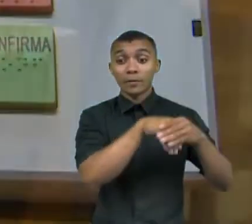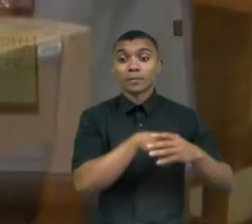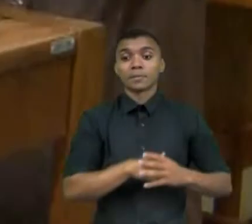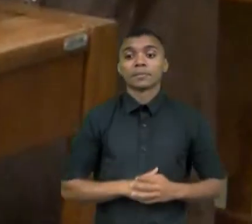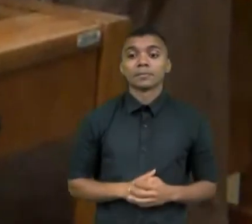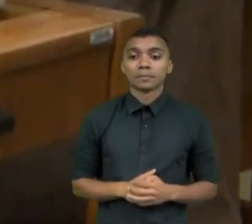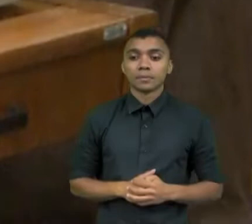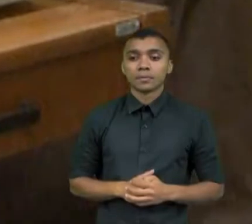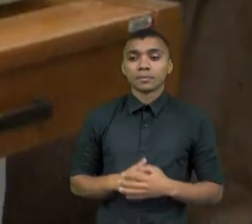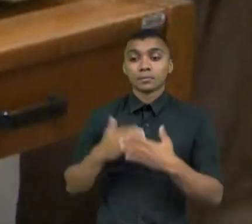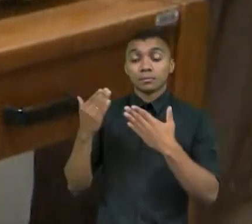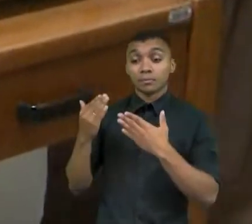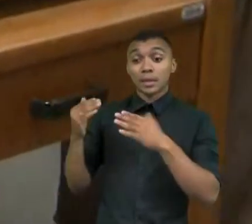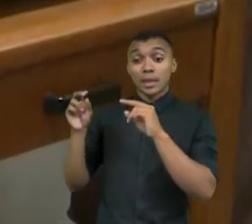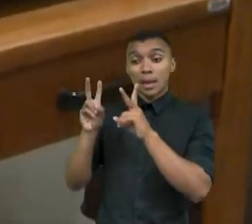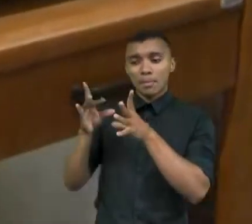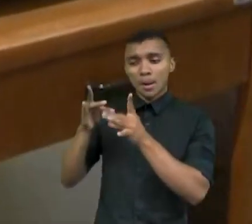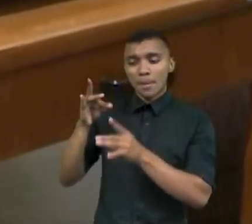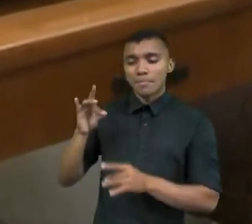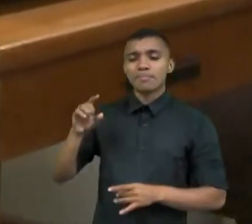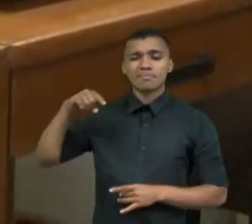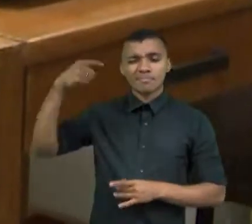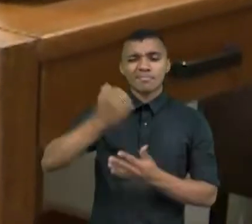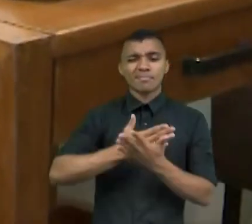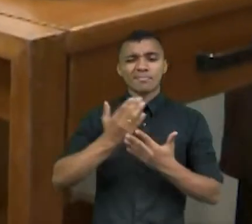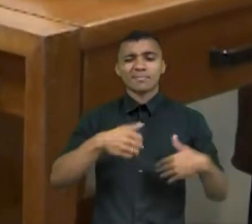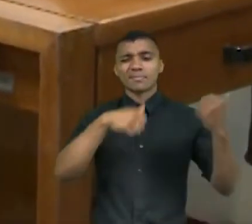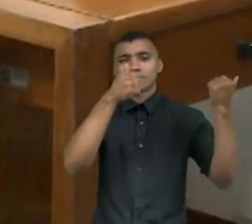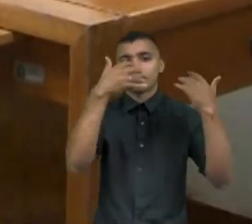assunto é o tema da nossa próxima reportagem.